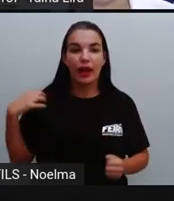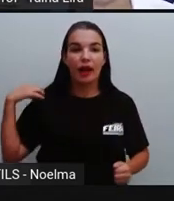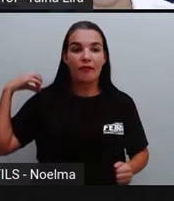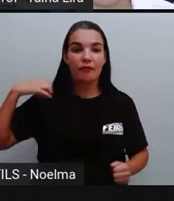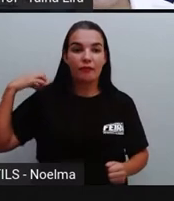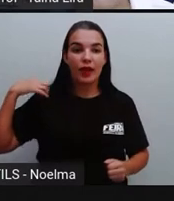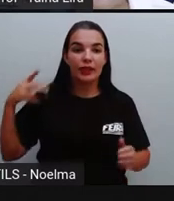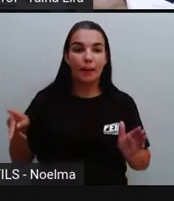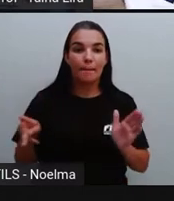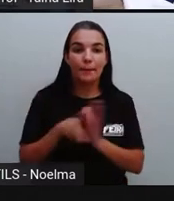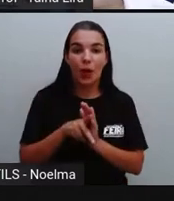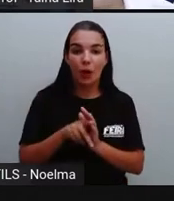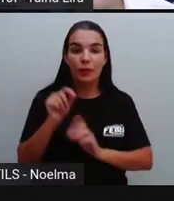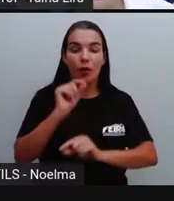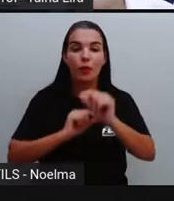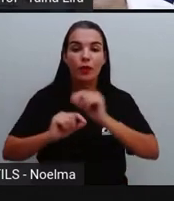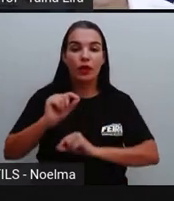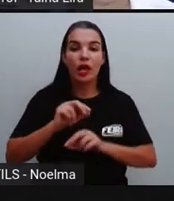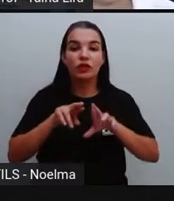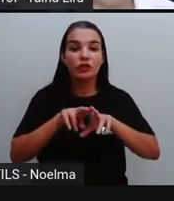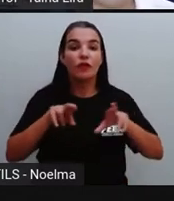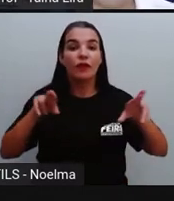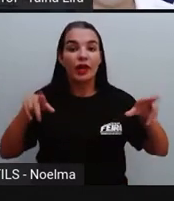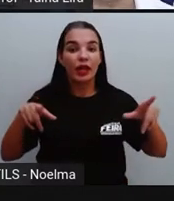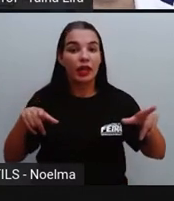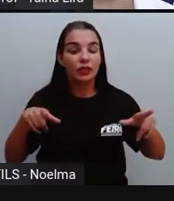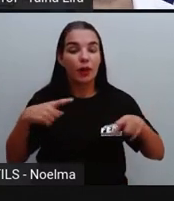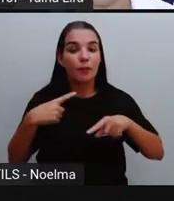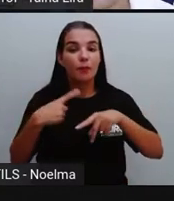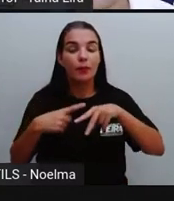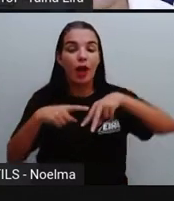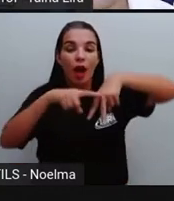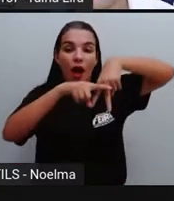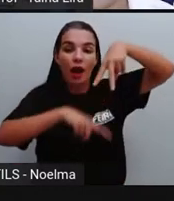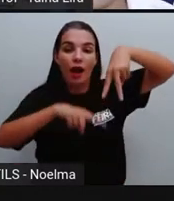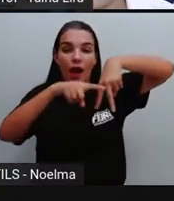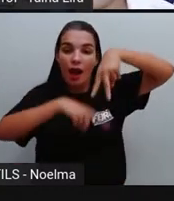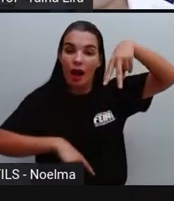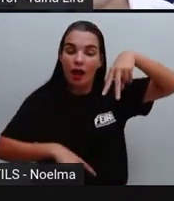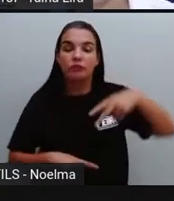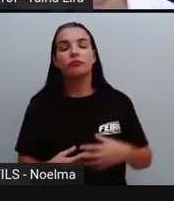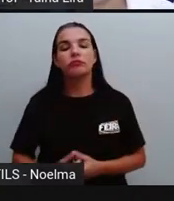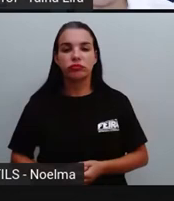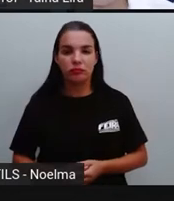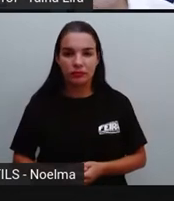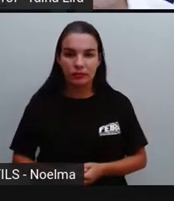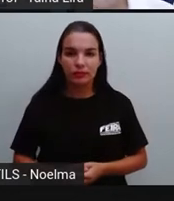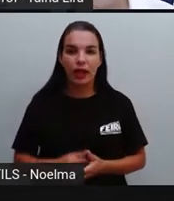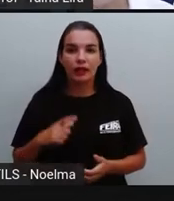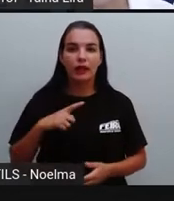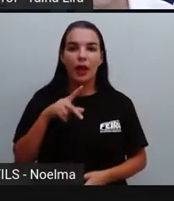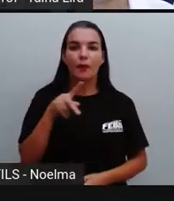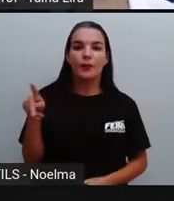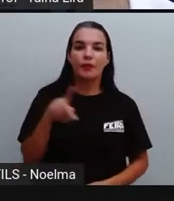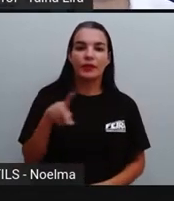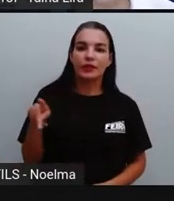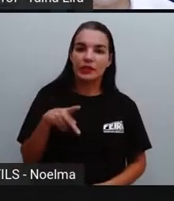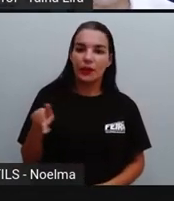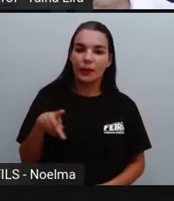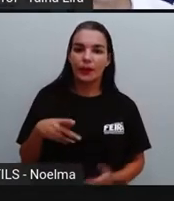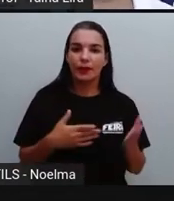mas a gente observa que é um fardamento diferente do fardamento da escola de ontem, tá bom? Tem uma professora,